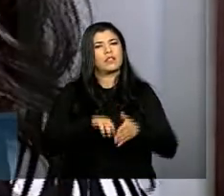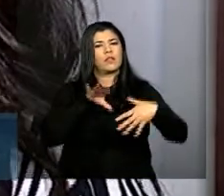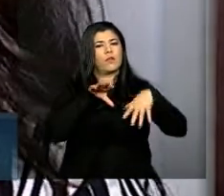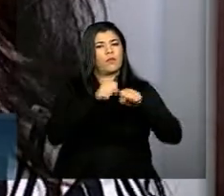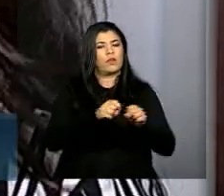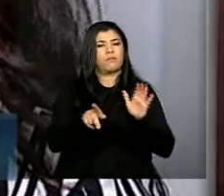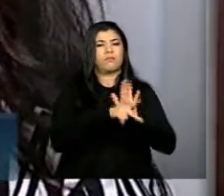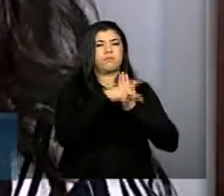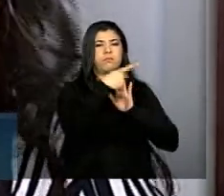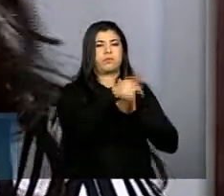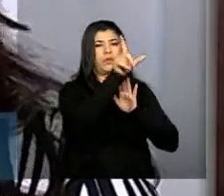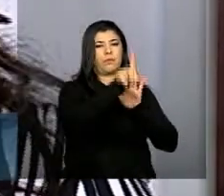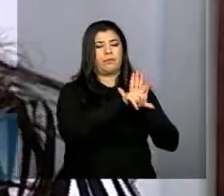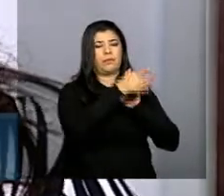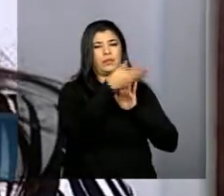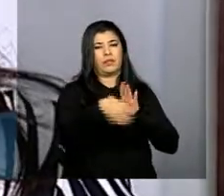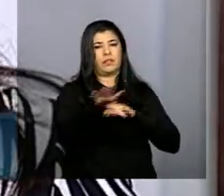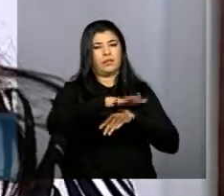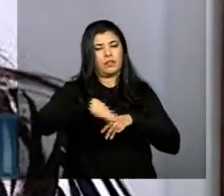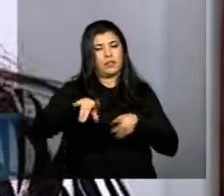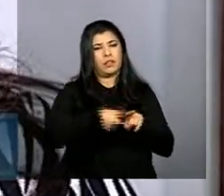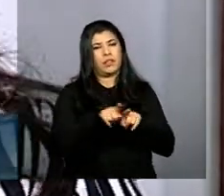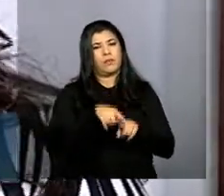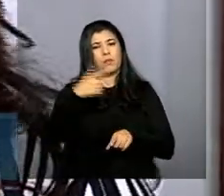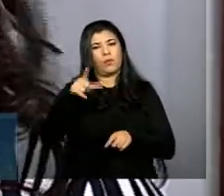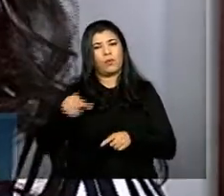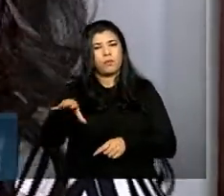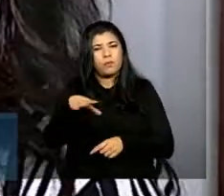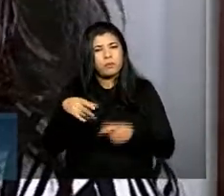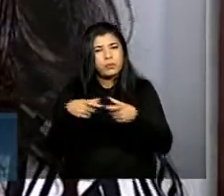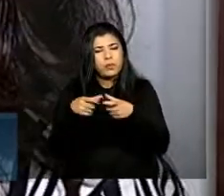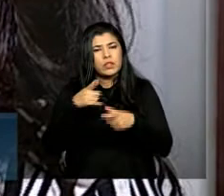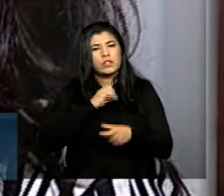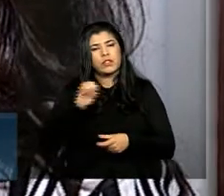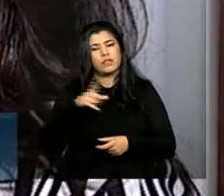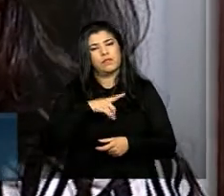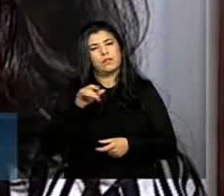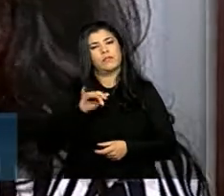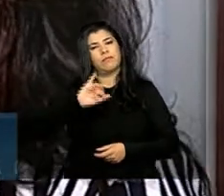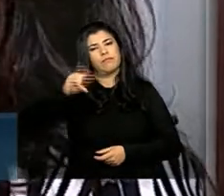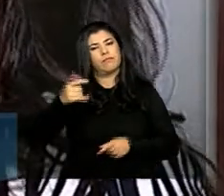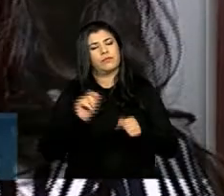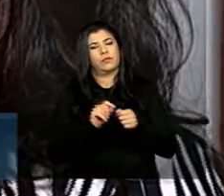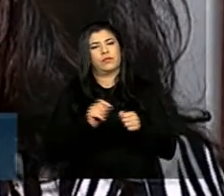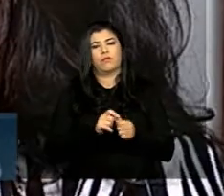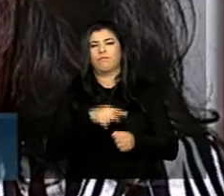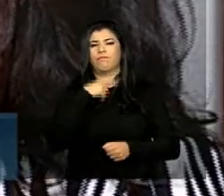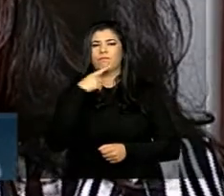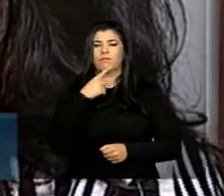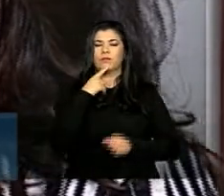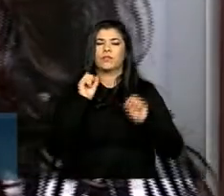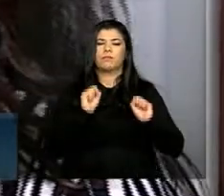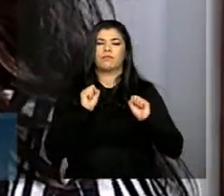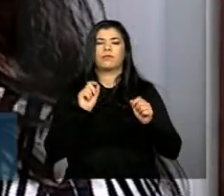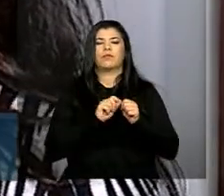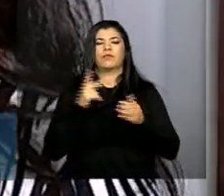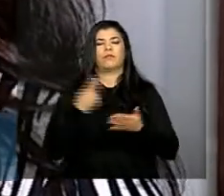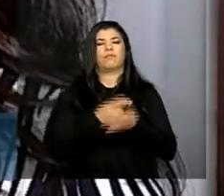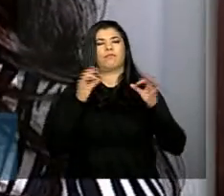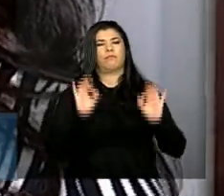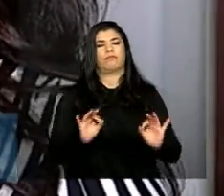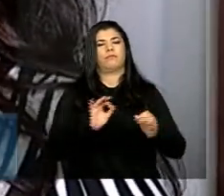eles correm na frente e fazem mas os pequenos quando forem informados e tiverem oportunidade de fazer nós não temos nenhuma dúvida de que isso vai acontecer